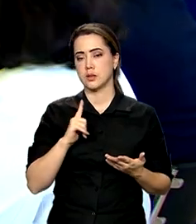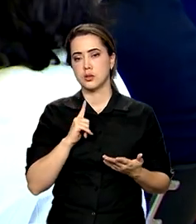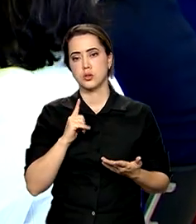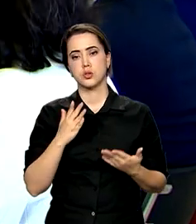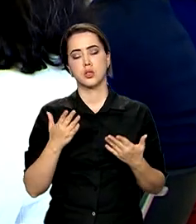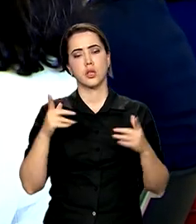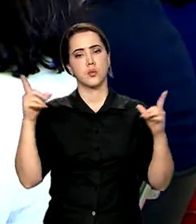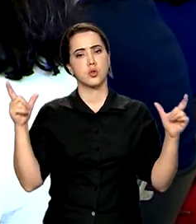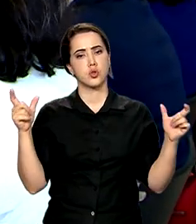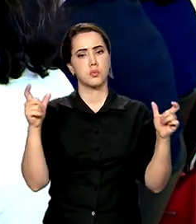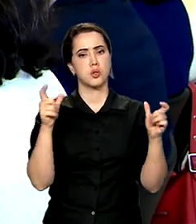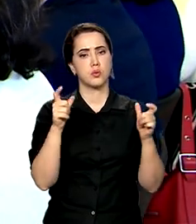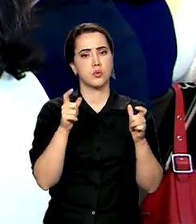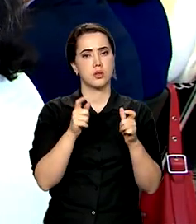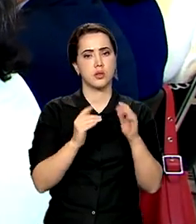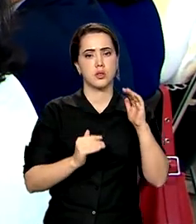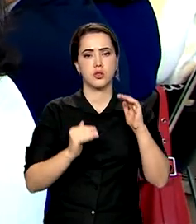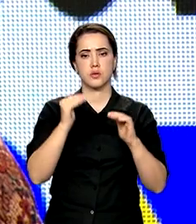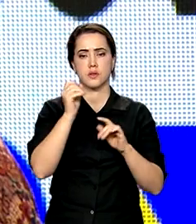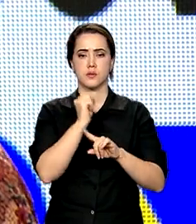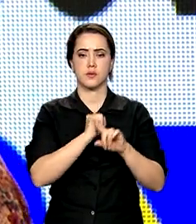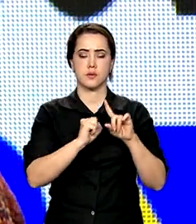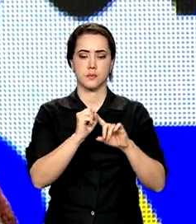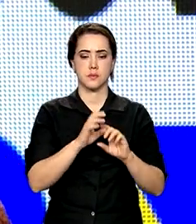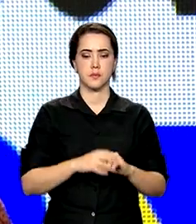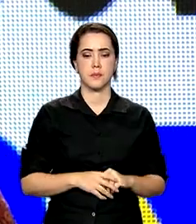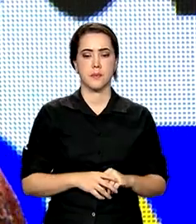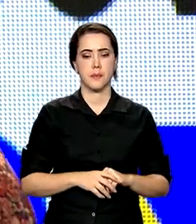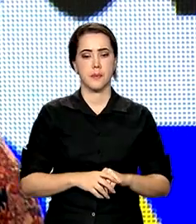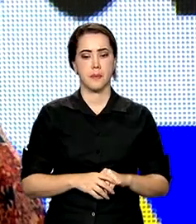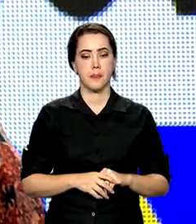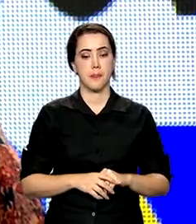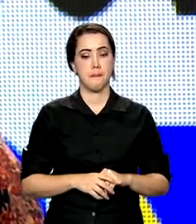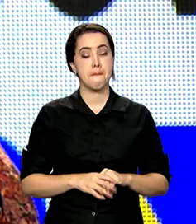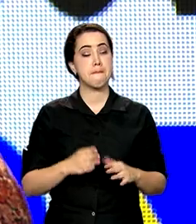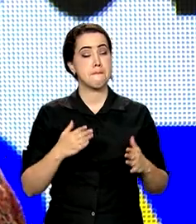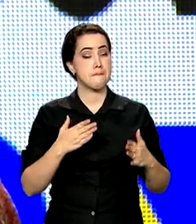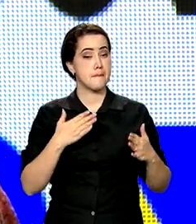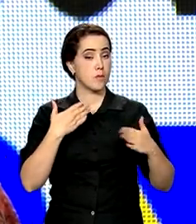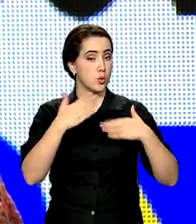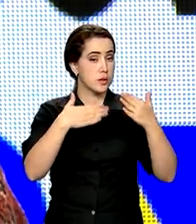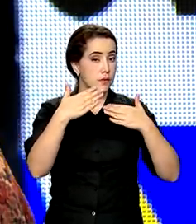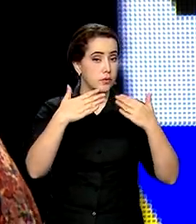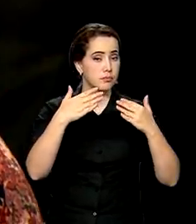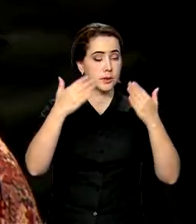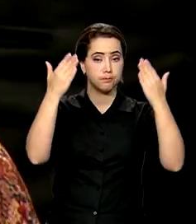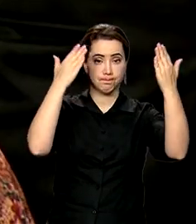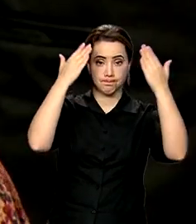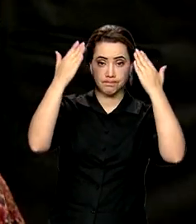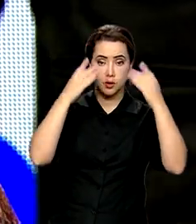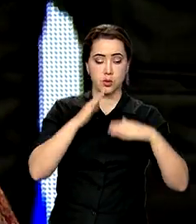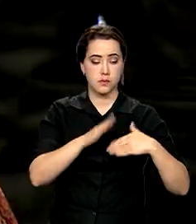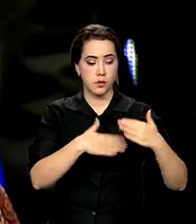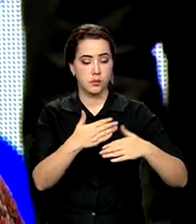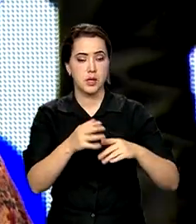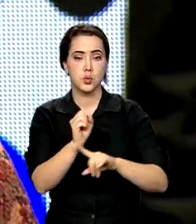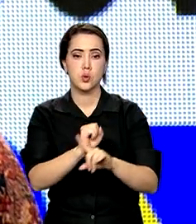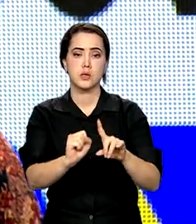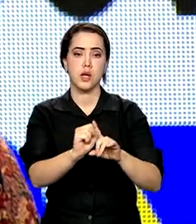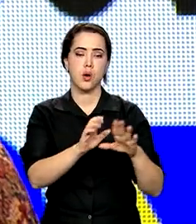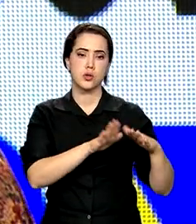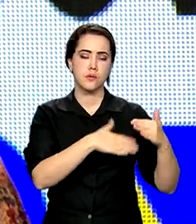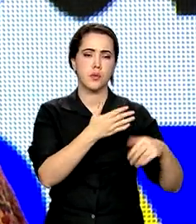uma redução nas desigualdades. O desenvolvimento cognitivo, o desenvolvimento social, o desenvolvimento emocional,